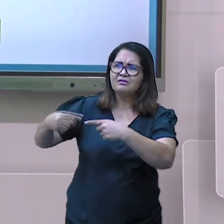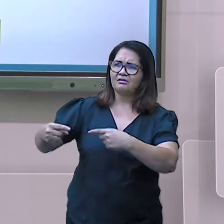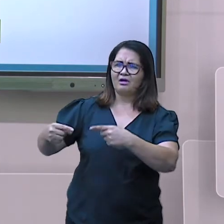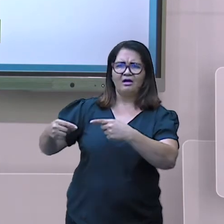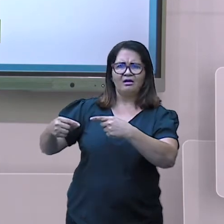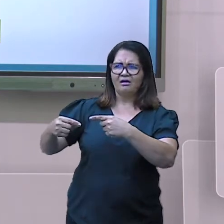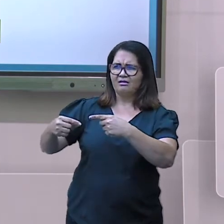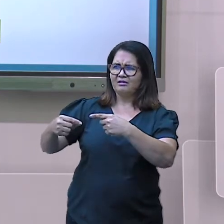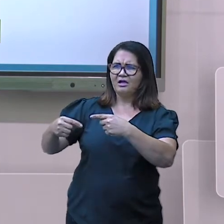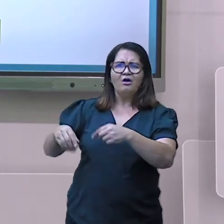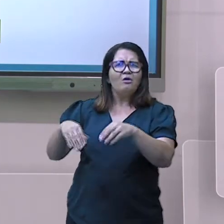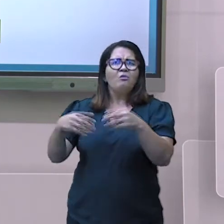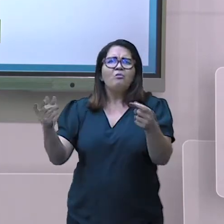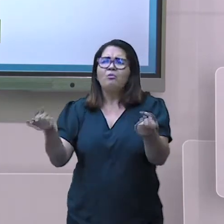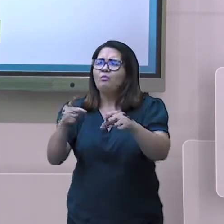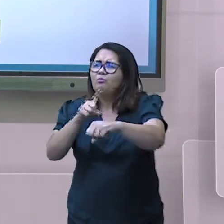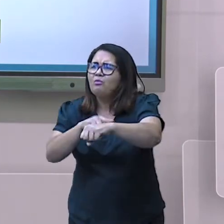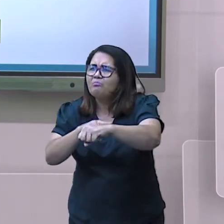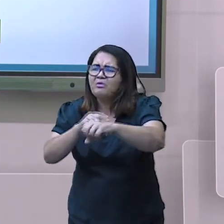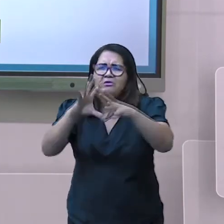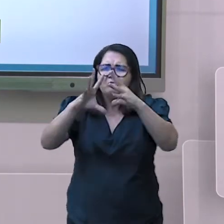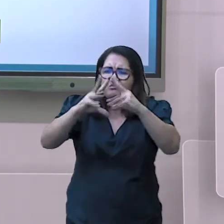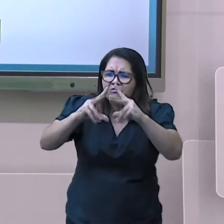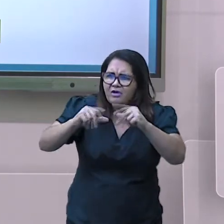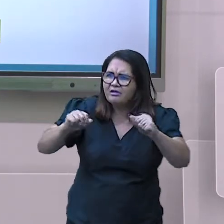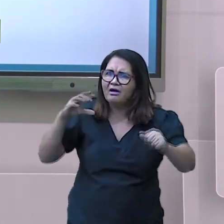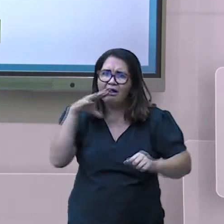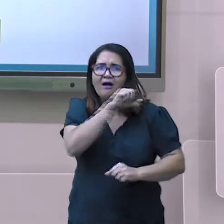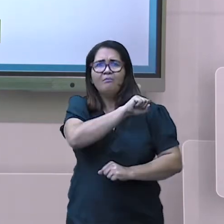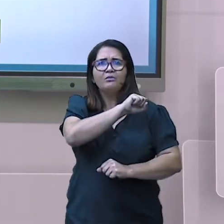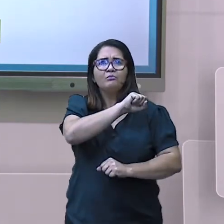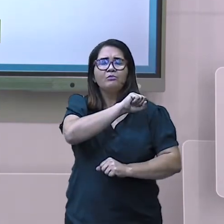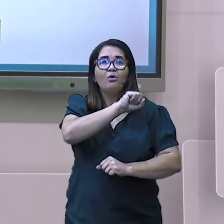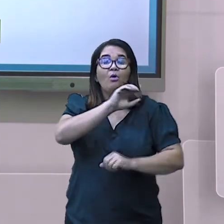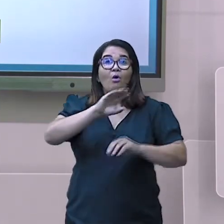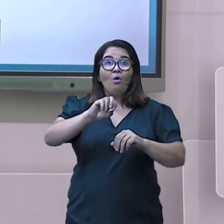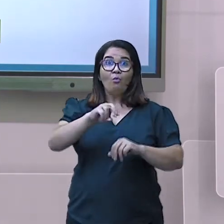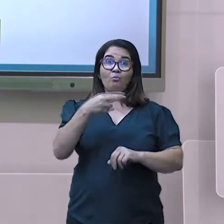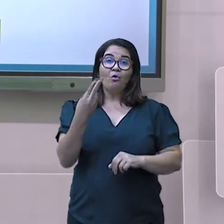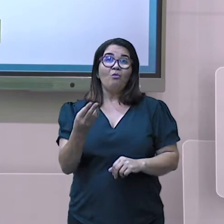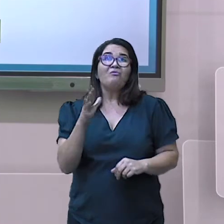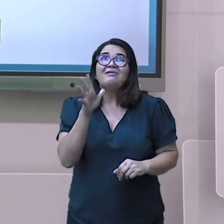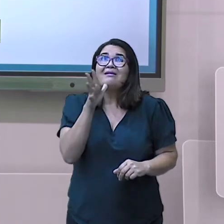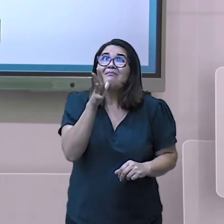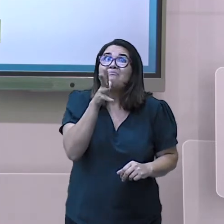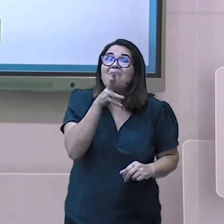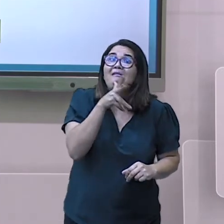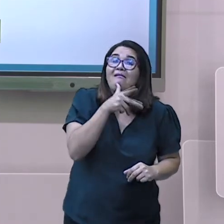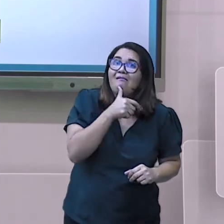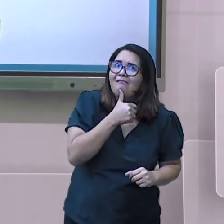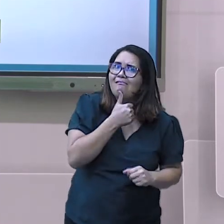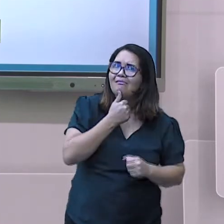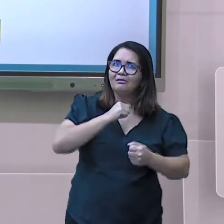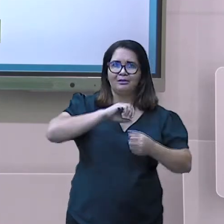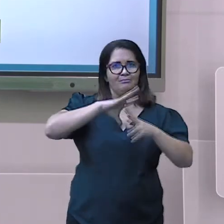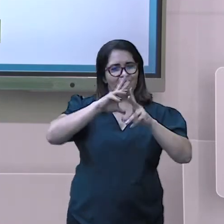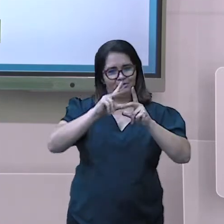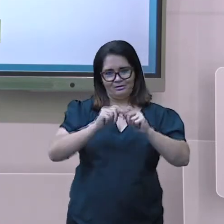Ou ele se decompõe rapidamente? Qual é a forma que foi feito?